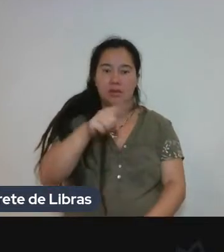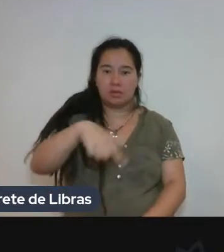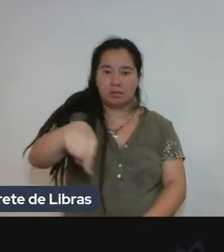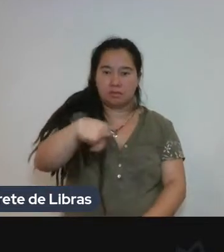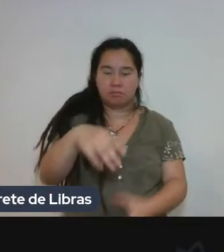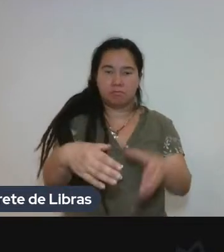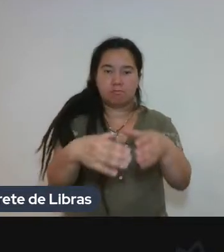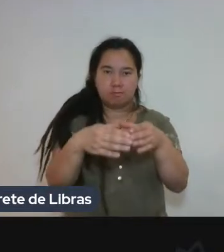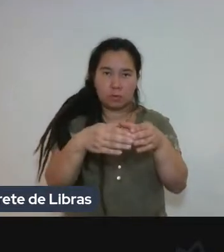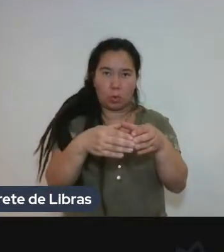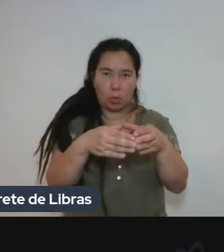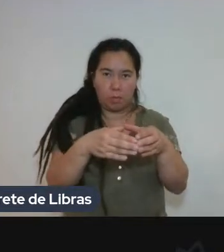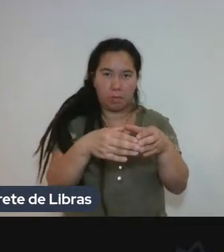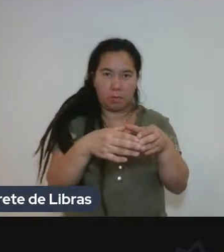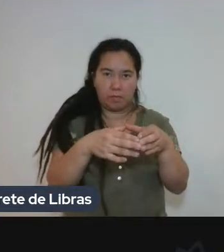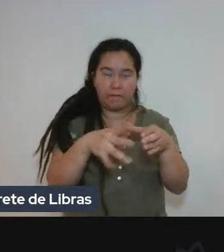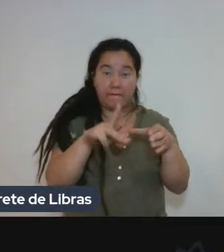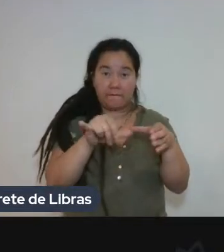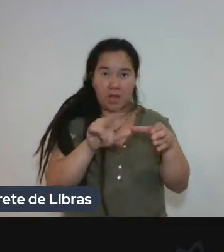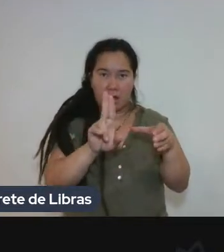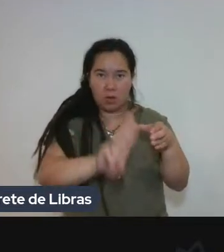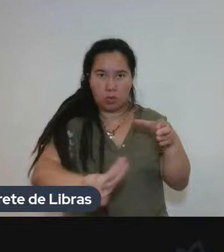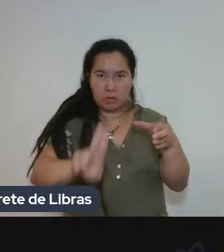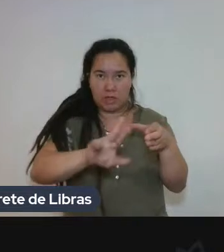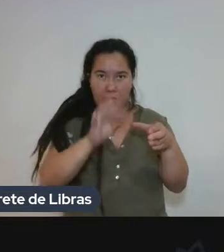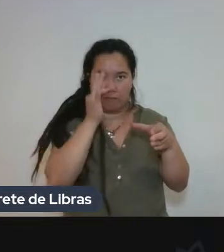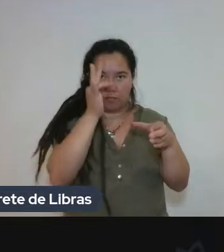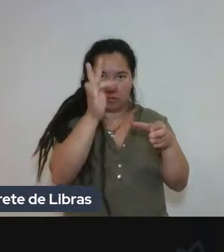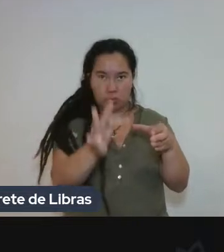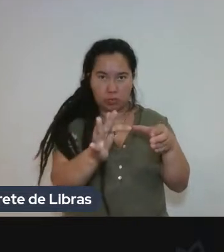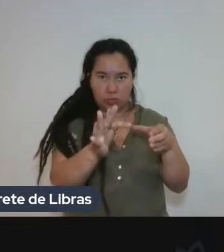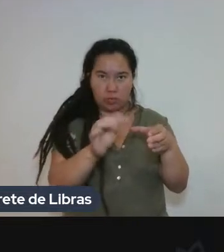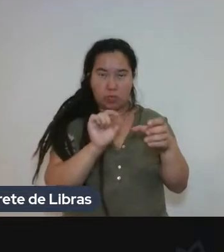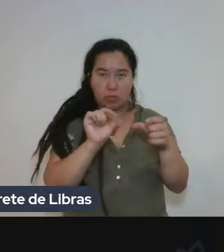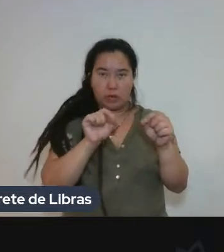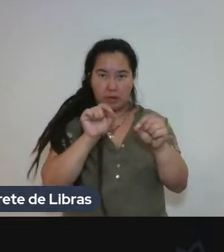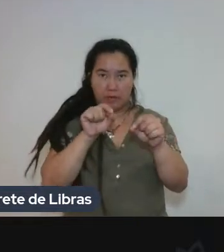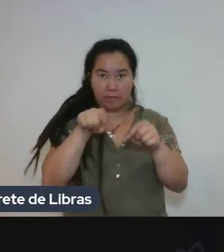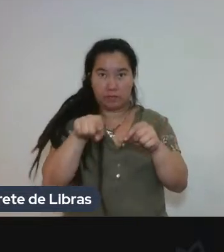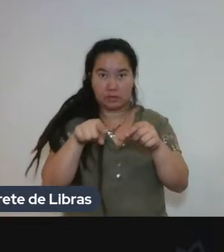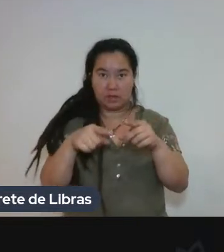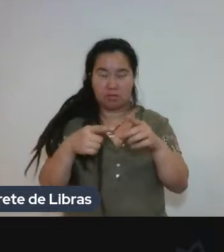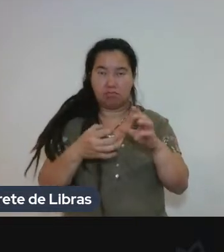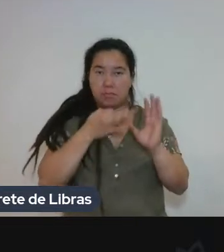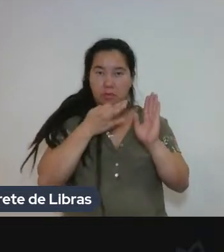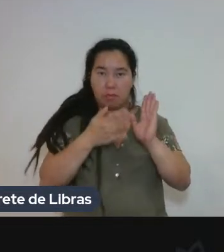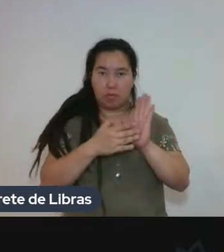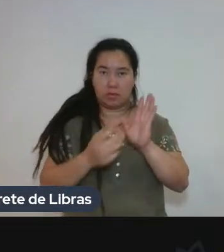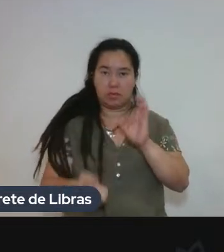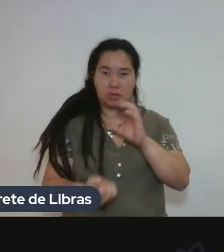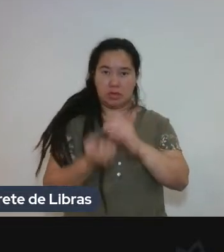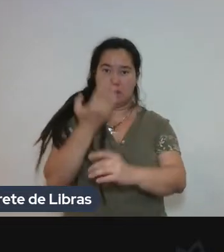produtos que vocês estão desenvolvendo,